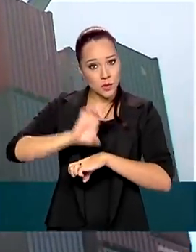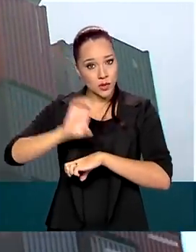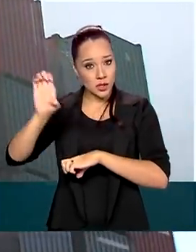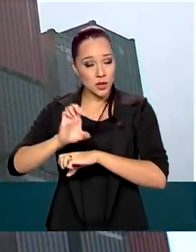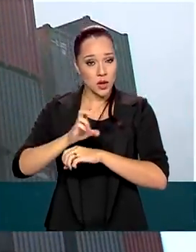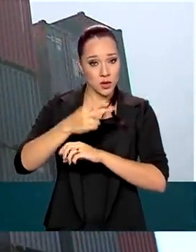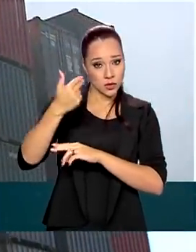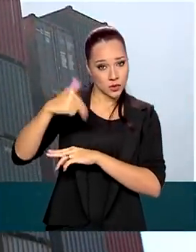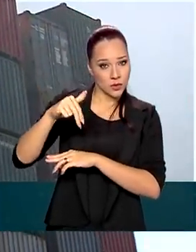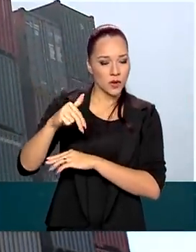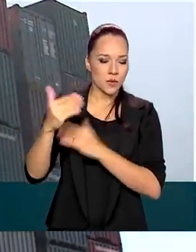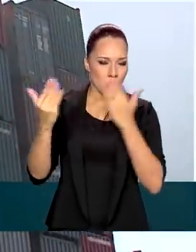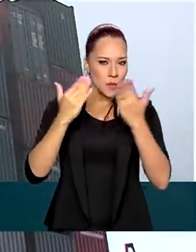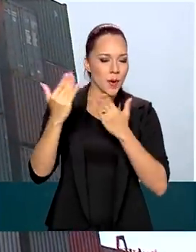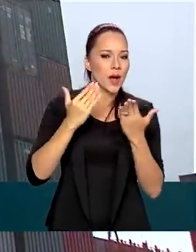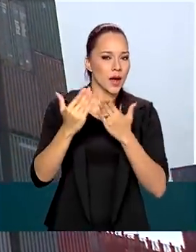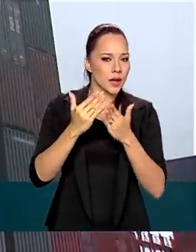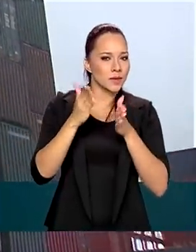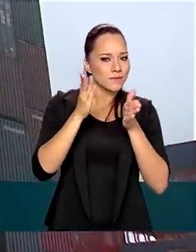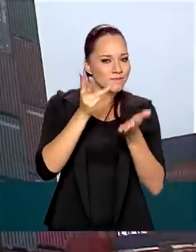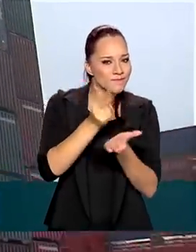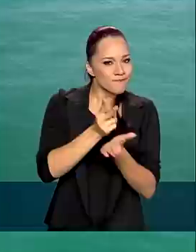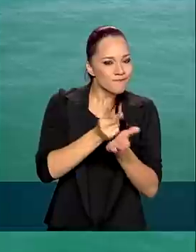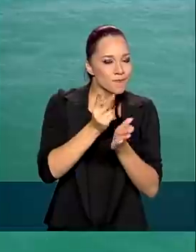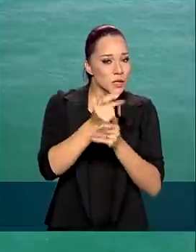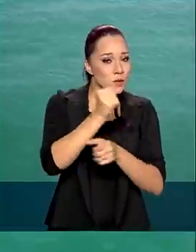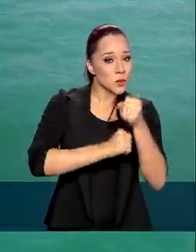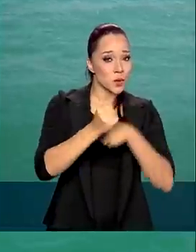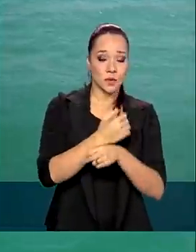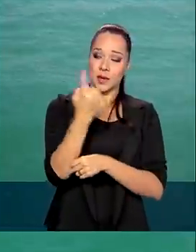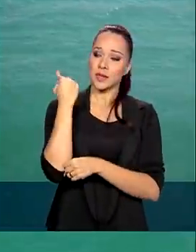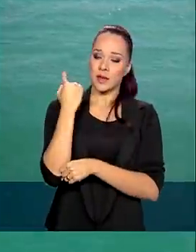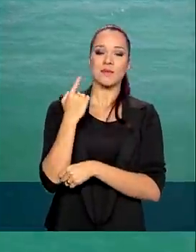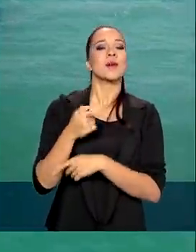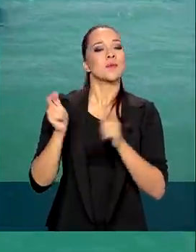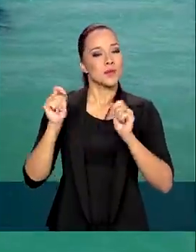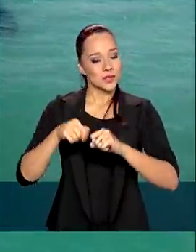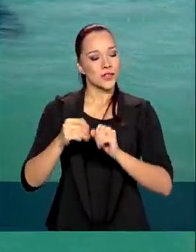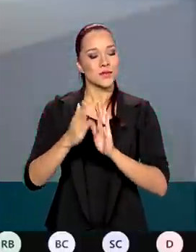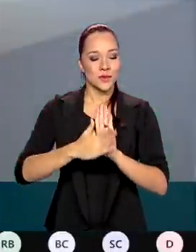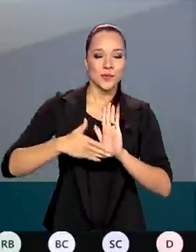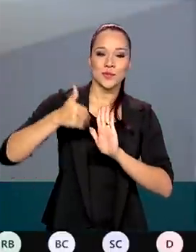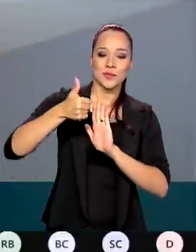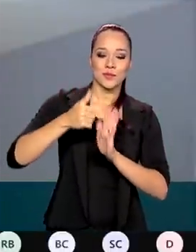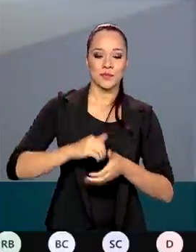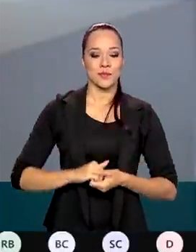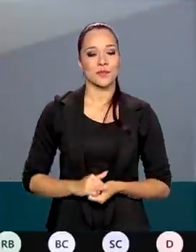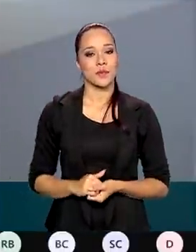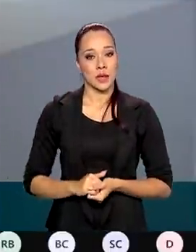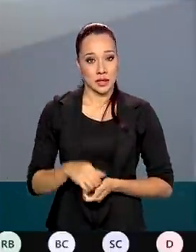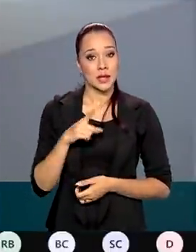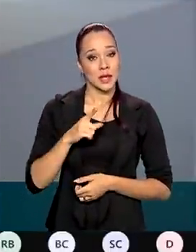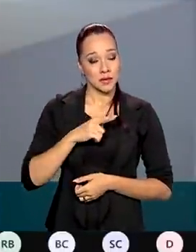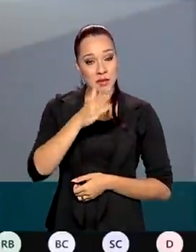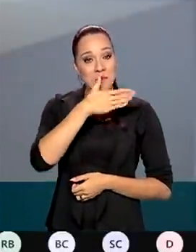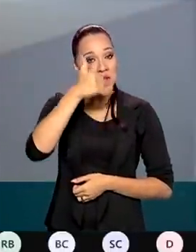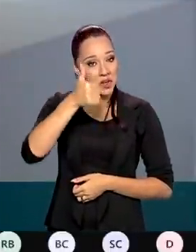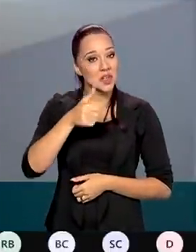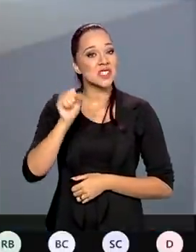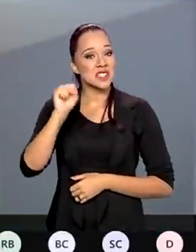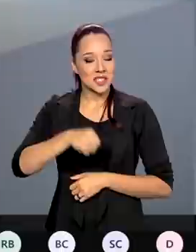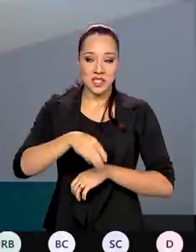de novembro em relação ao mesmo período do ano passado, foi possível manter o superávit. Tivemos uma melhora, sim, da